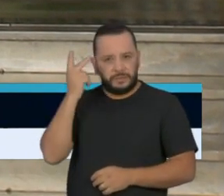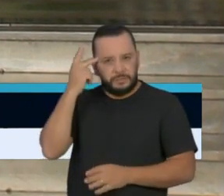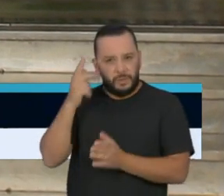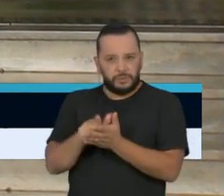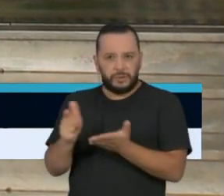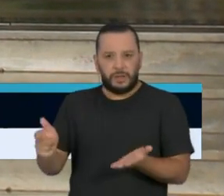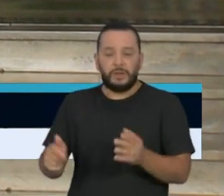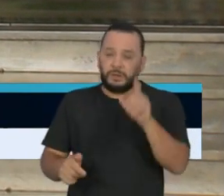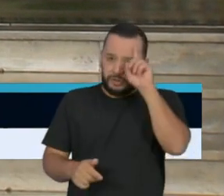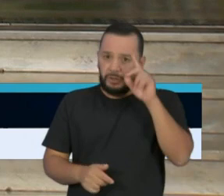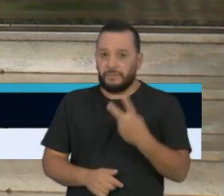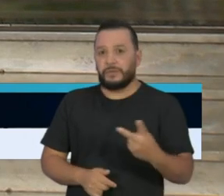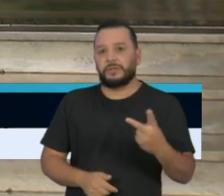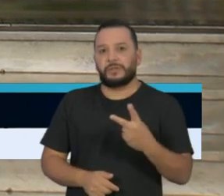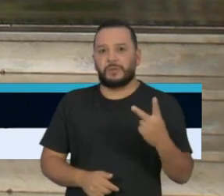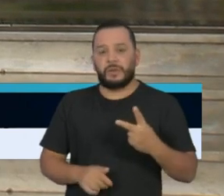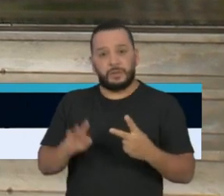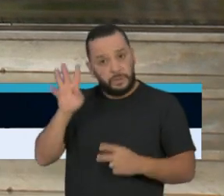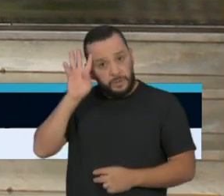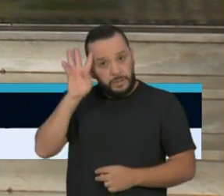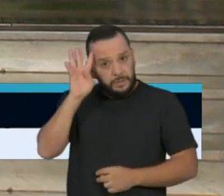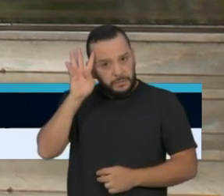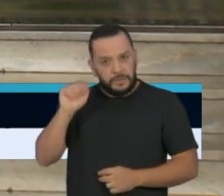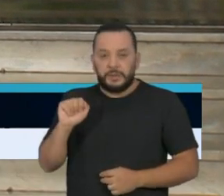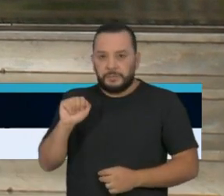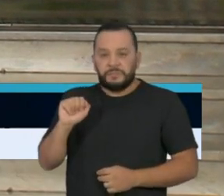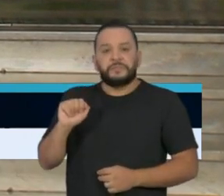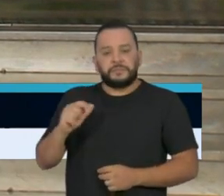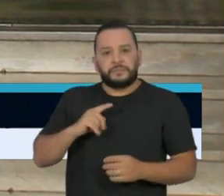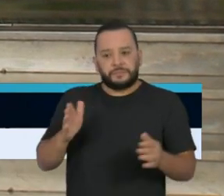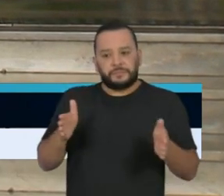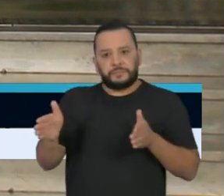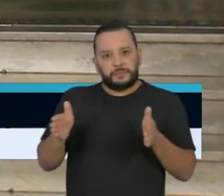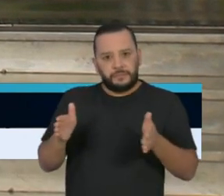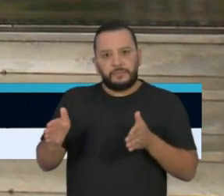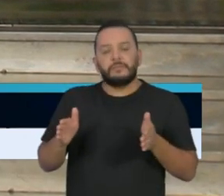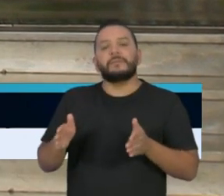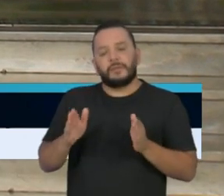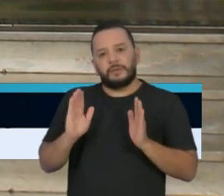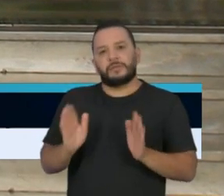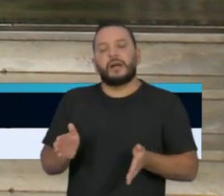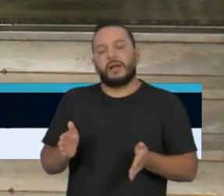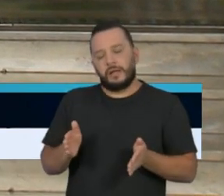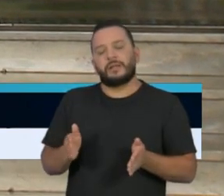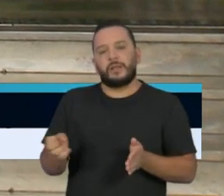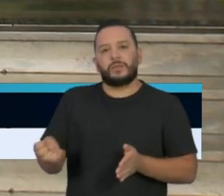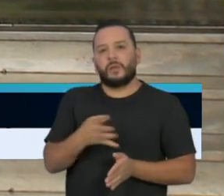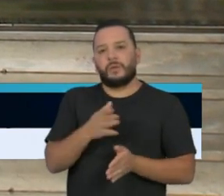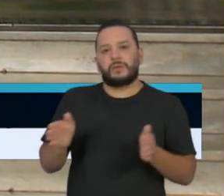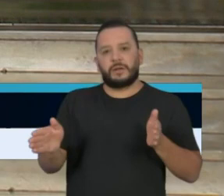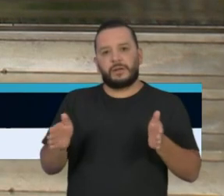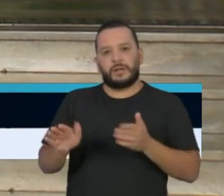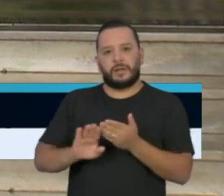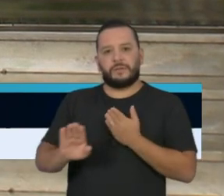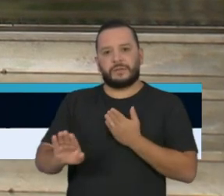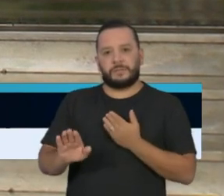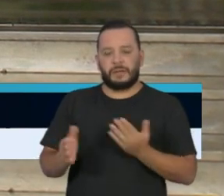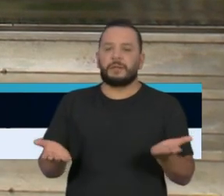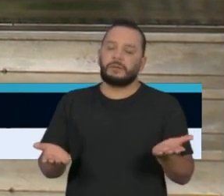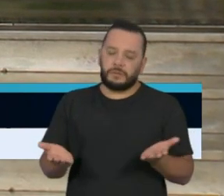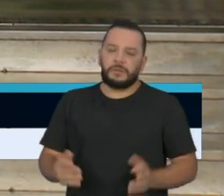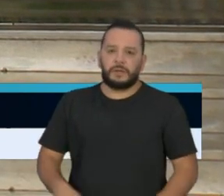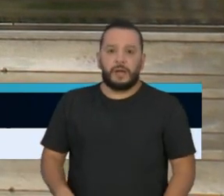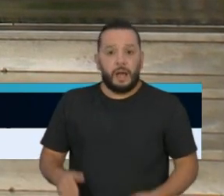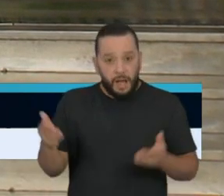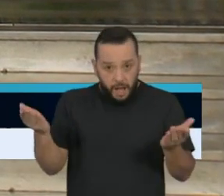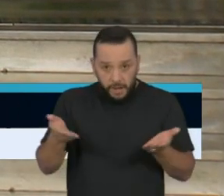no próximo dia 22, na quarta-feira, quando vence o período da atual quarentena. Vamos agora a uma nova